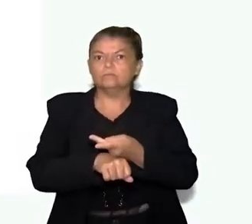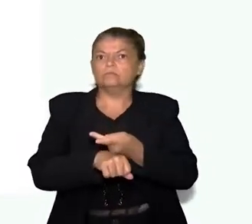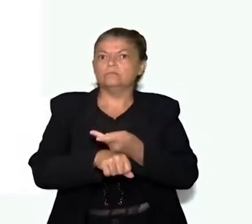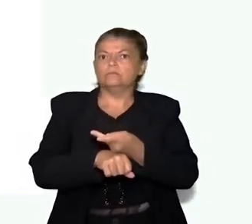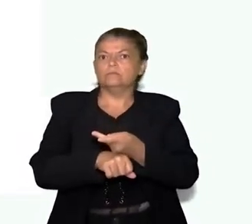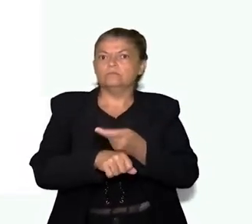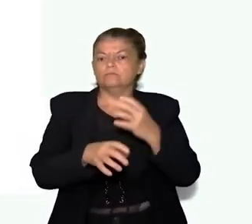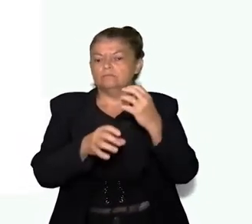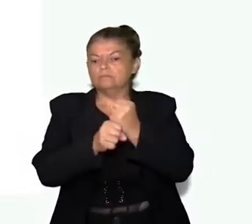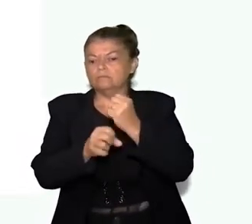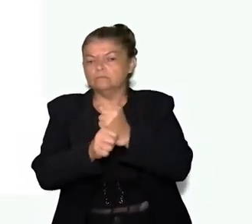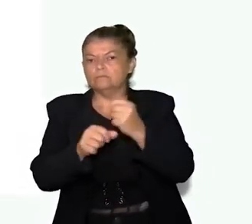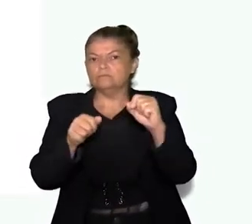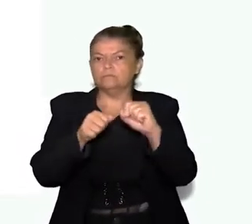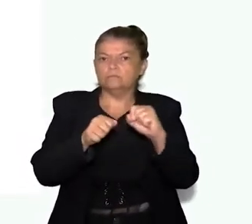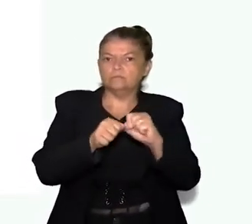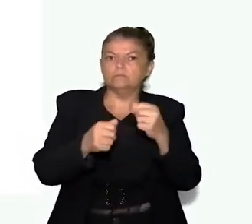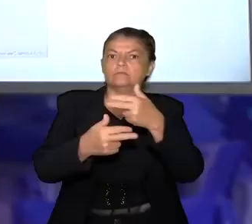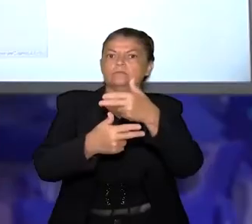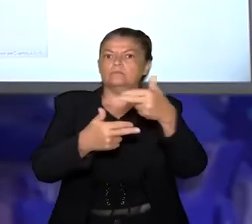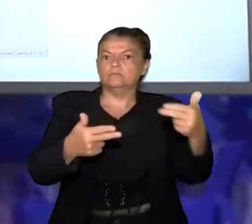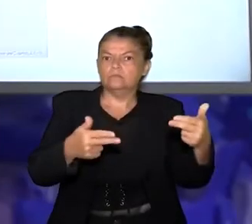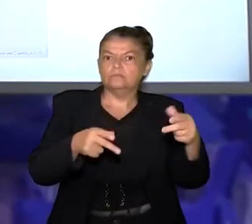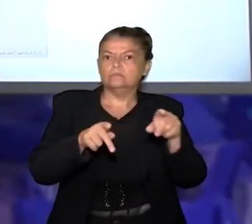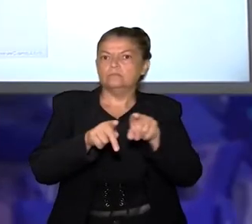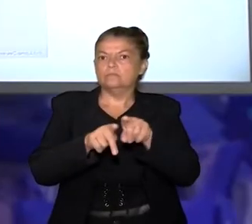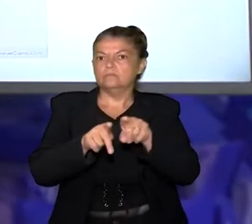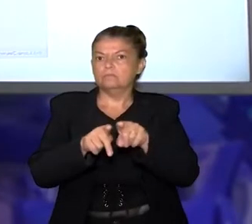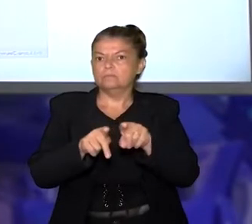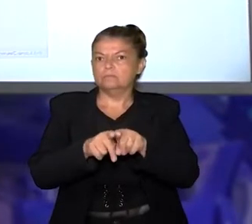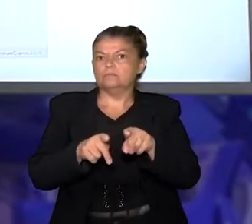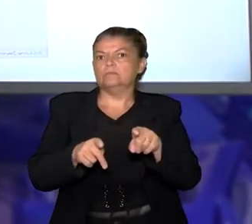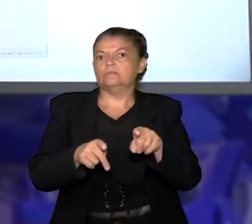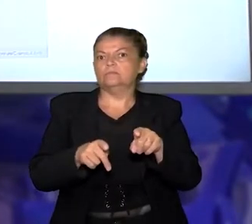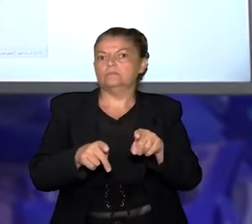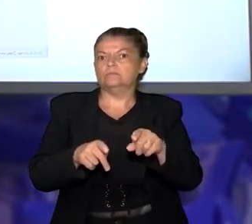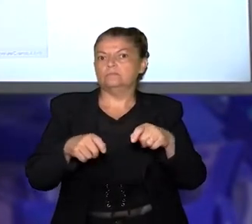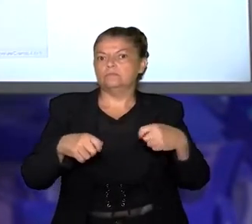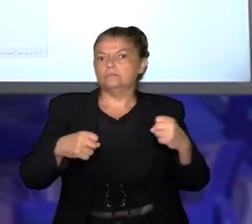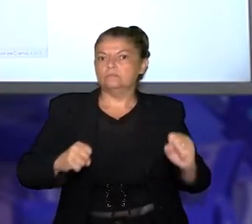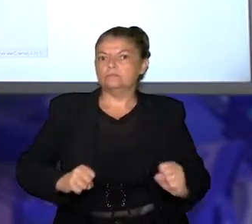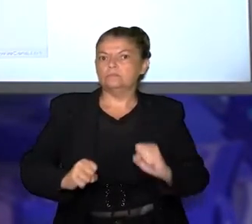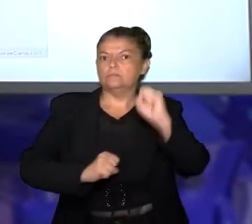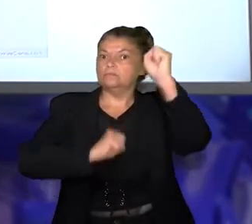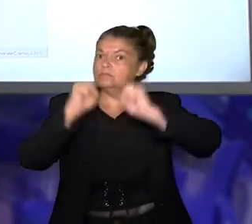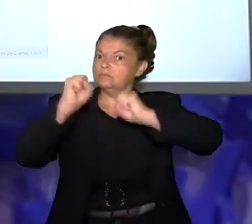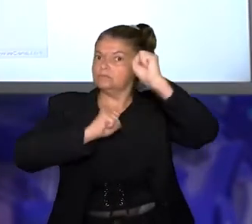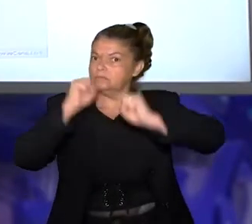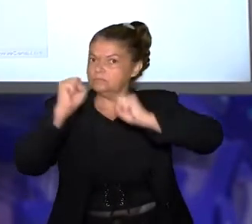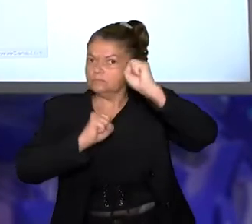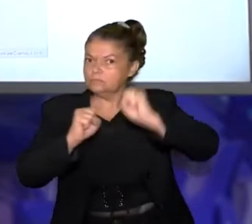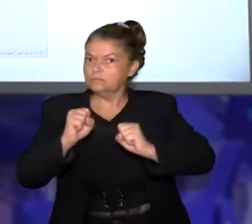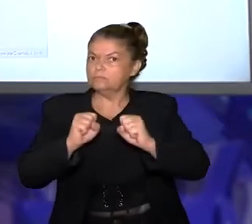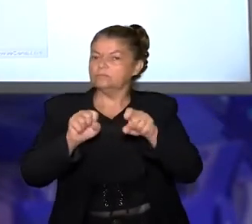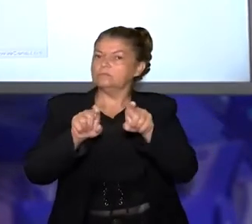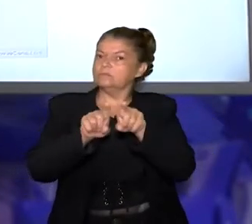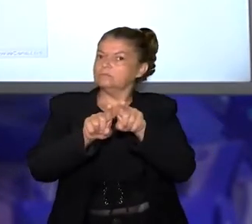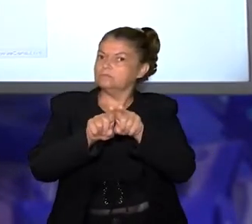geoprocessamento econômico, criação de pecuária, produção de determinado grão, produção industrial, produção